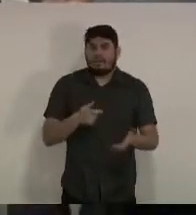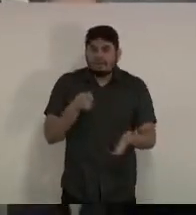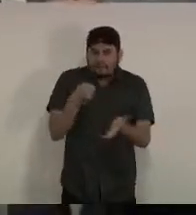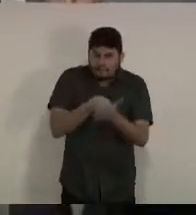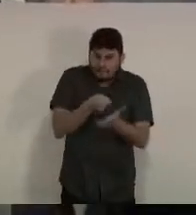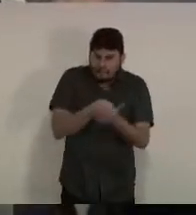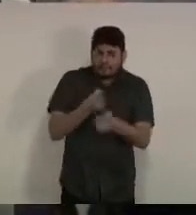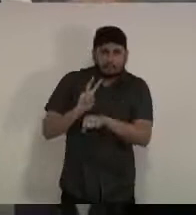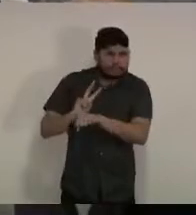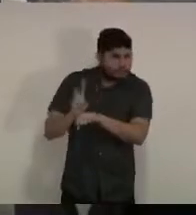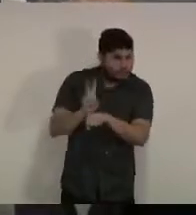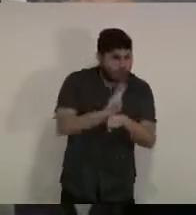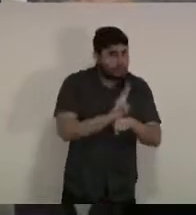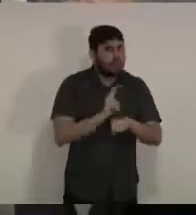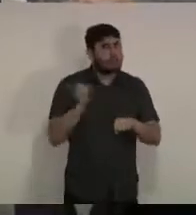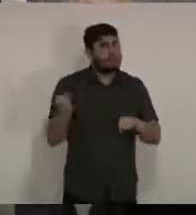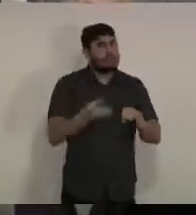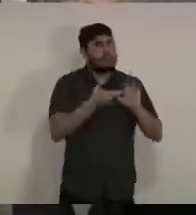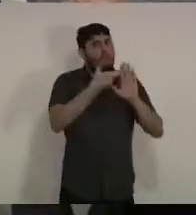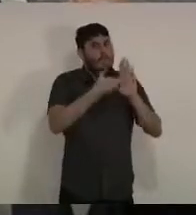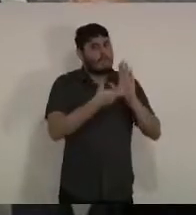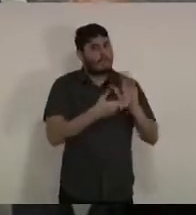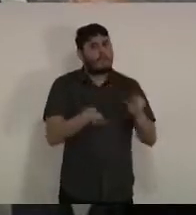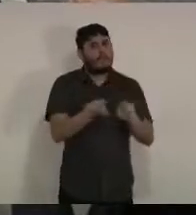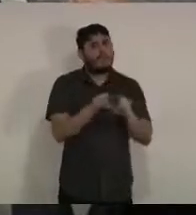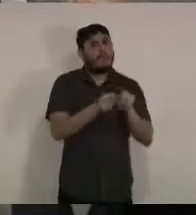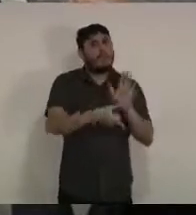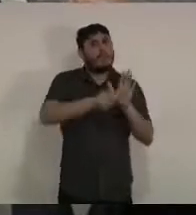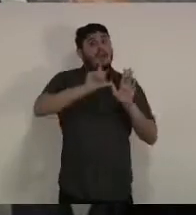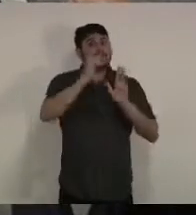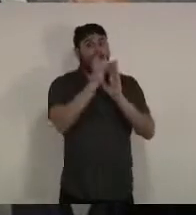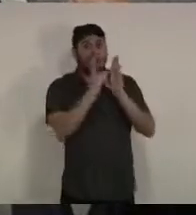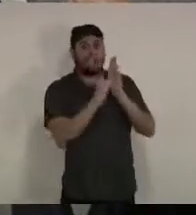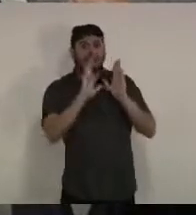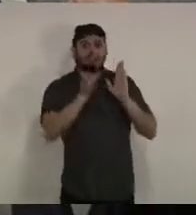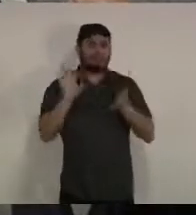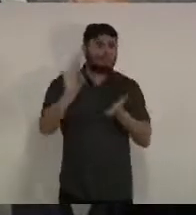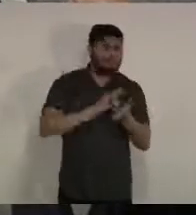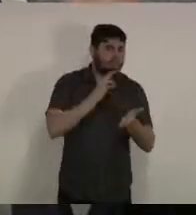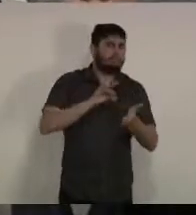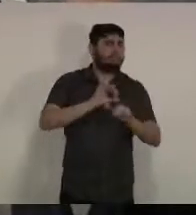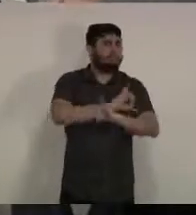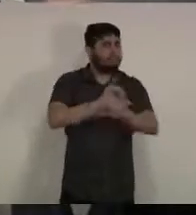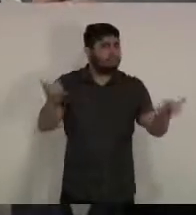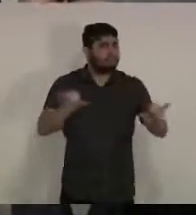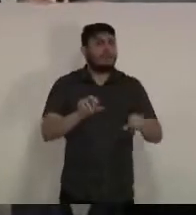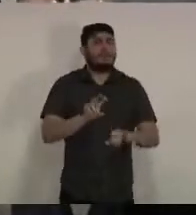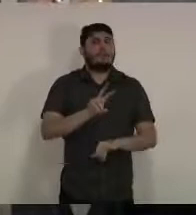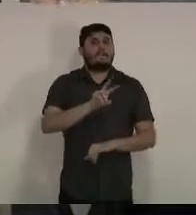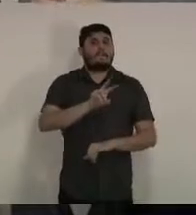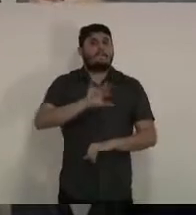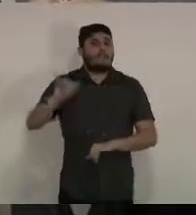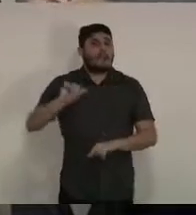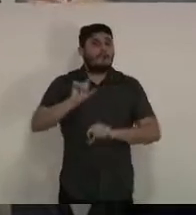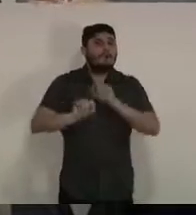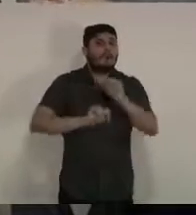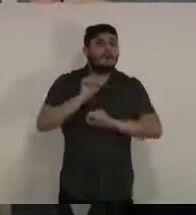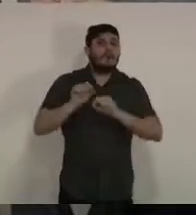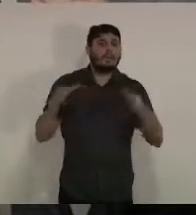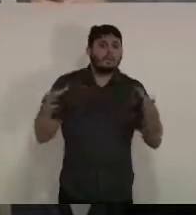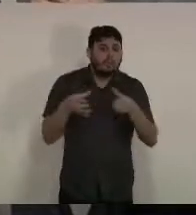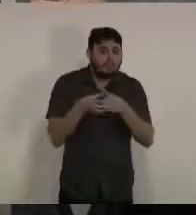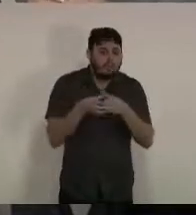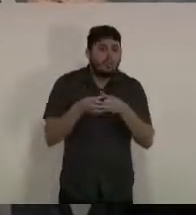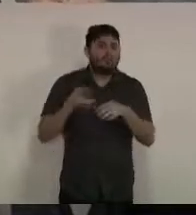normas que estão colocadas aqui hoje também de todos os decretos já publicados será feita por todo o governo integrado com as